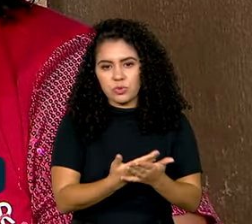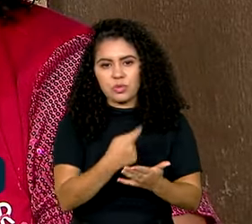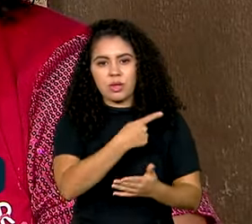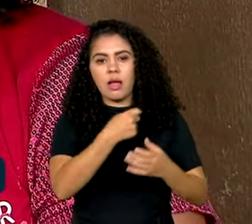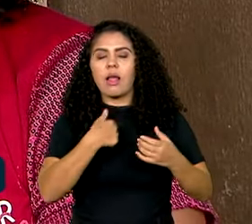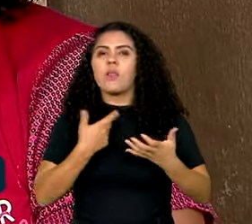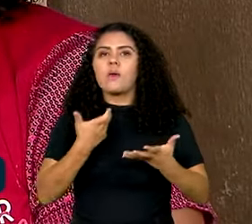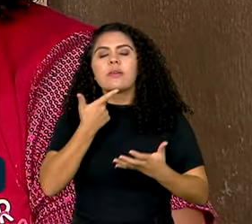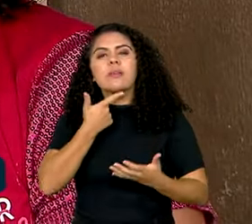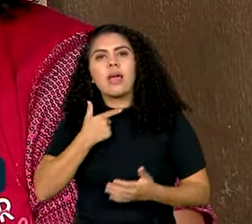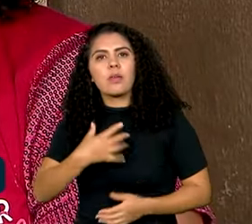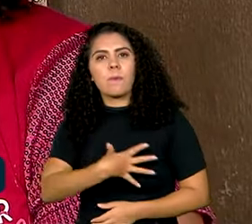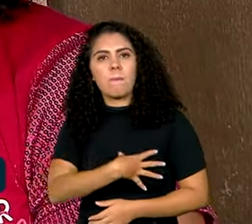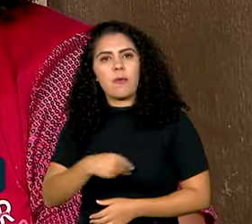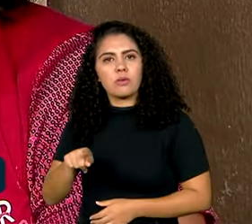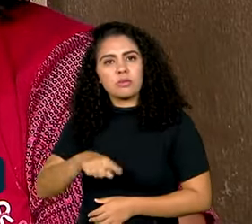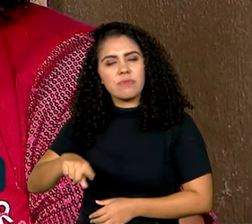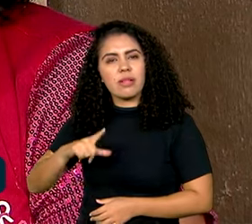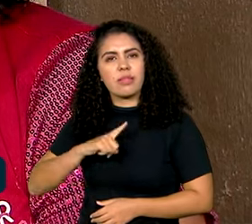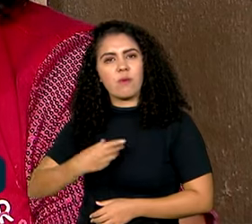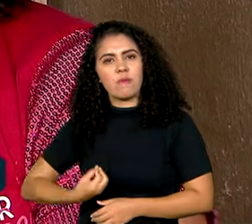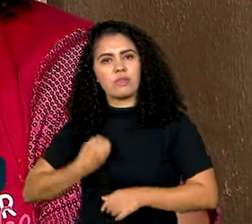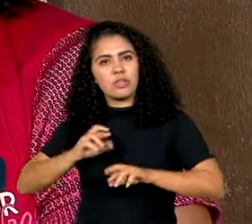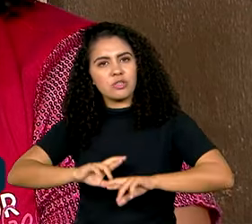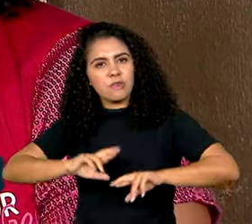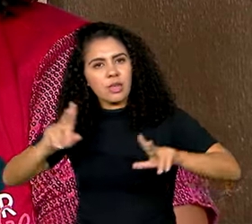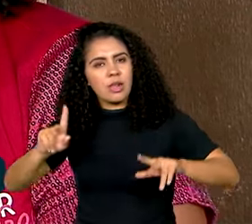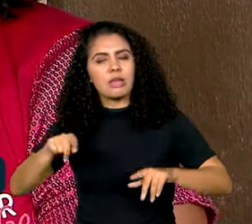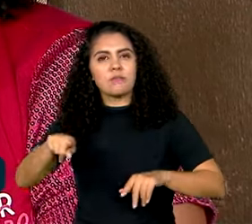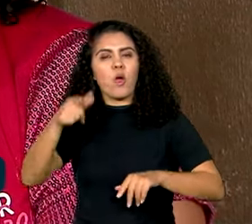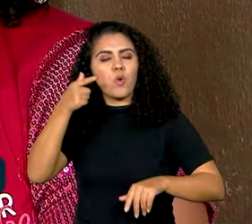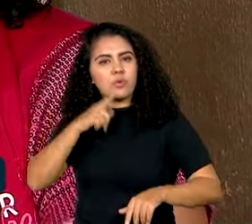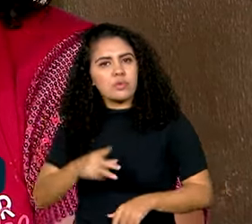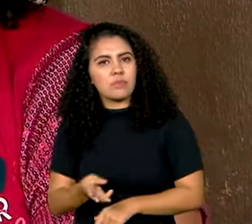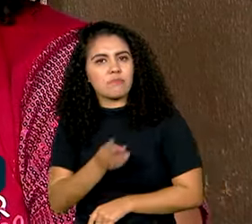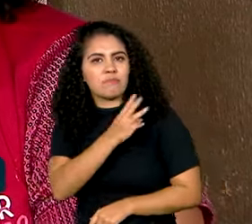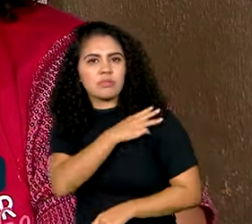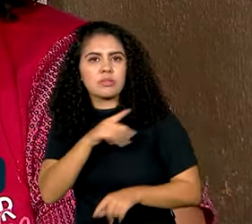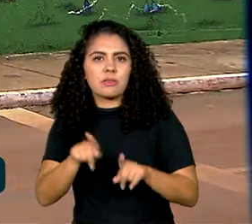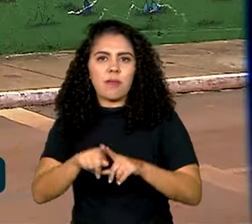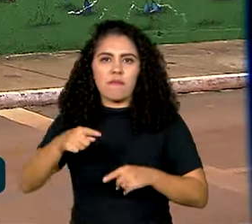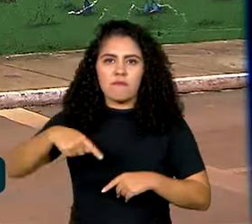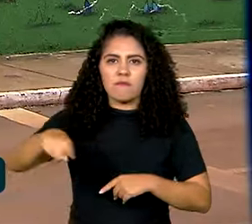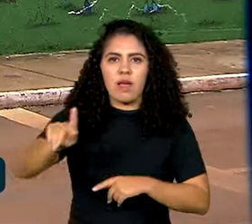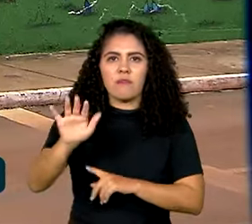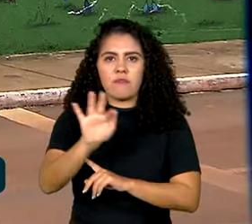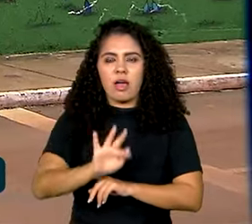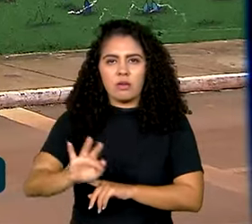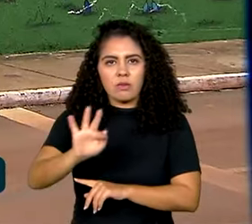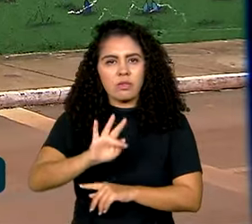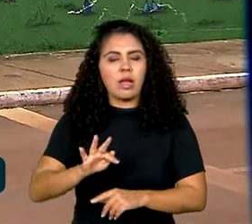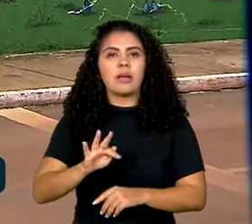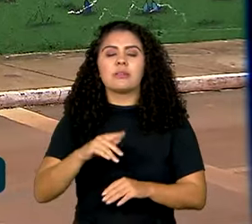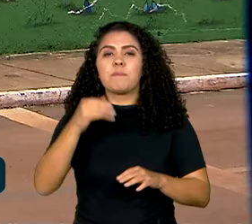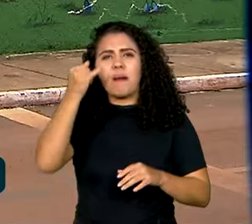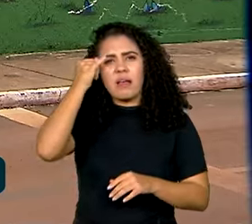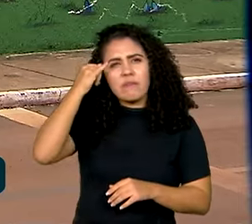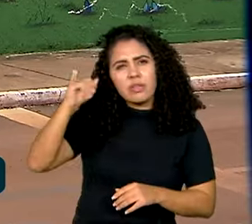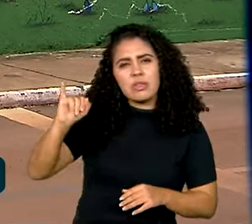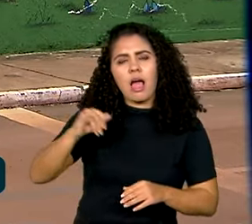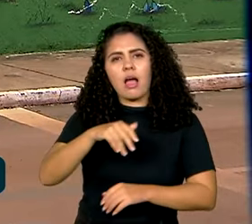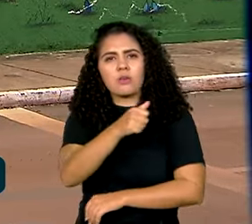quero que eles terminem e depois vão logo para a faculdade. Para eles eu quero tudo diferente. E para evitar que estudantes com